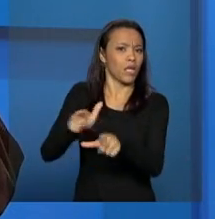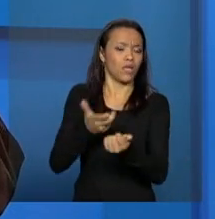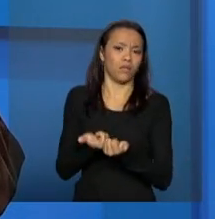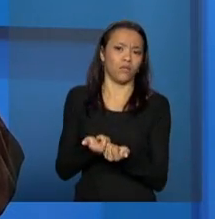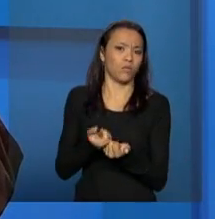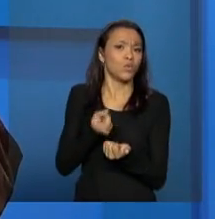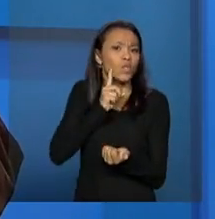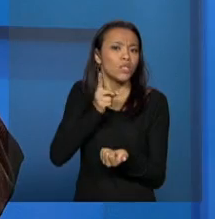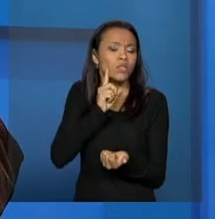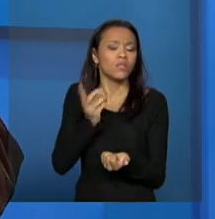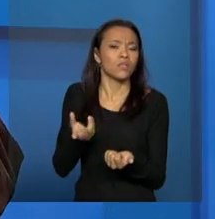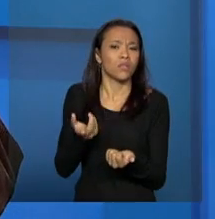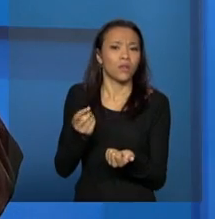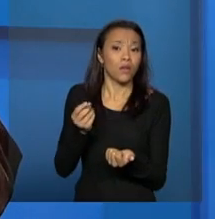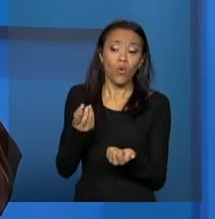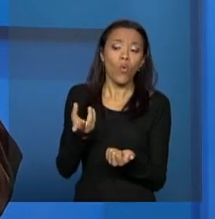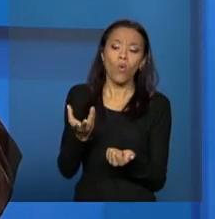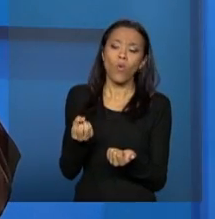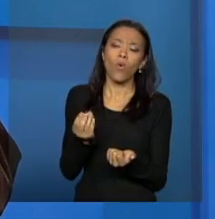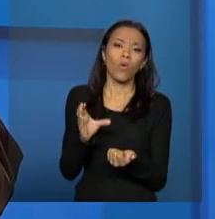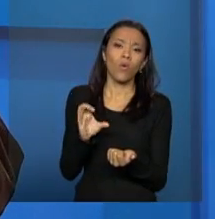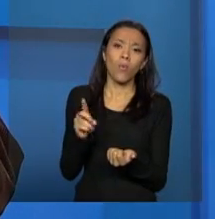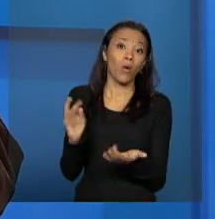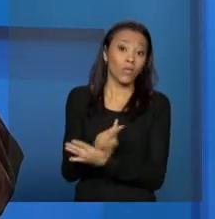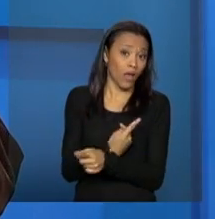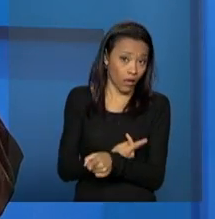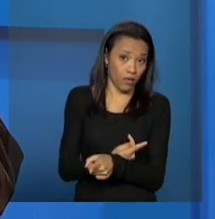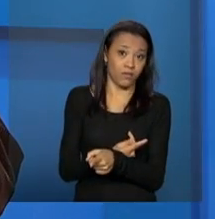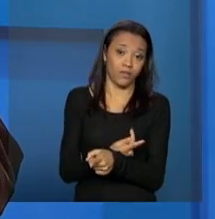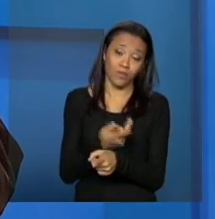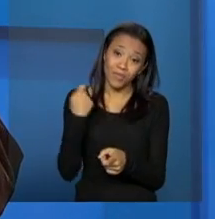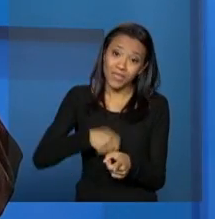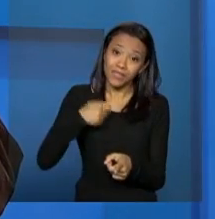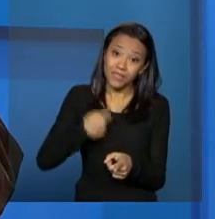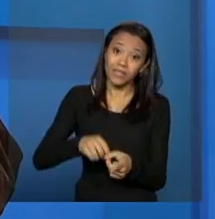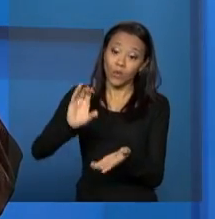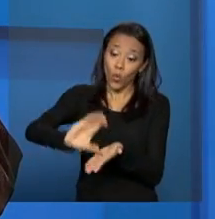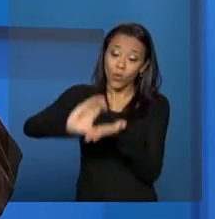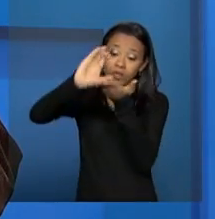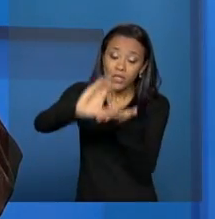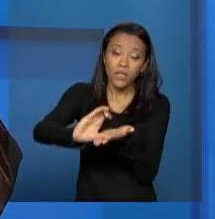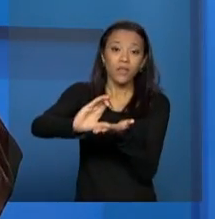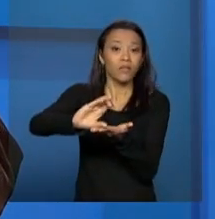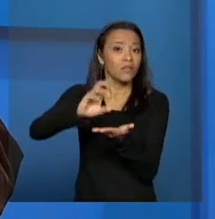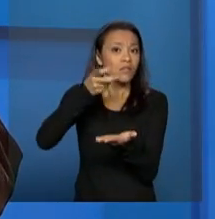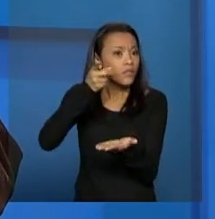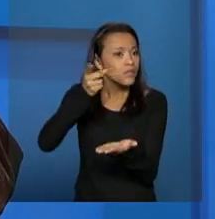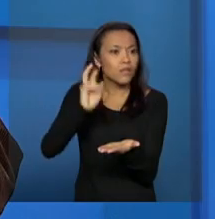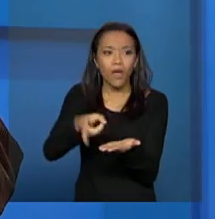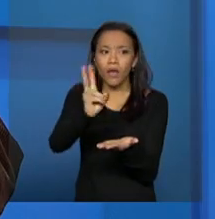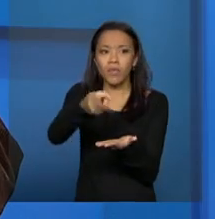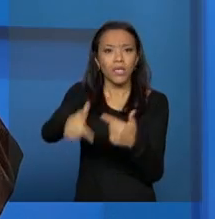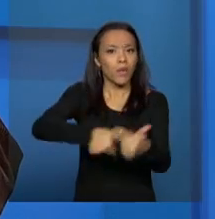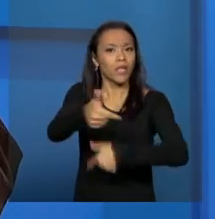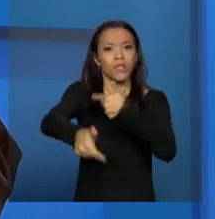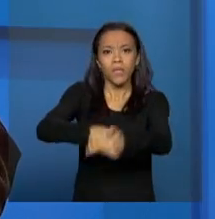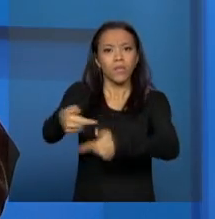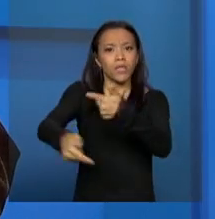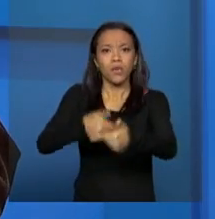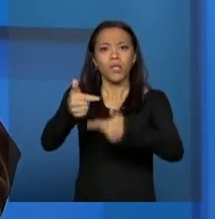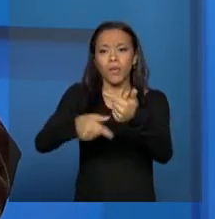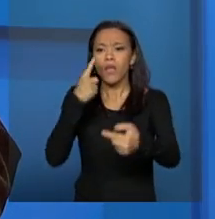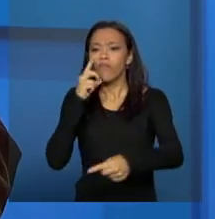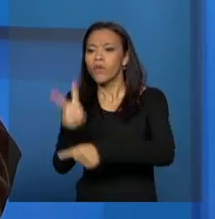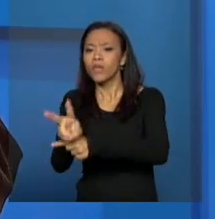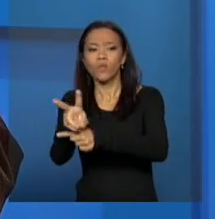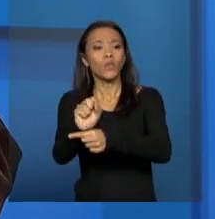dia a dia? Como é que é seu funcionamento? Quer dizer, a tem que ter um conselho que funcione o tempo todo, que possam estar trabalhando, no sentido de estar acompanhando diariamente